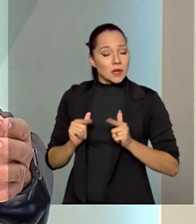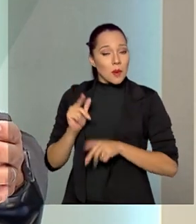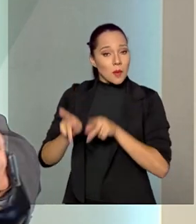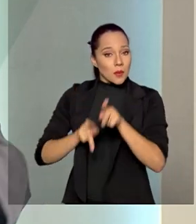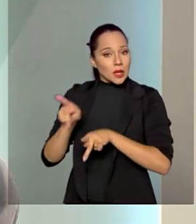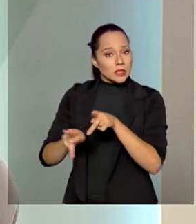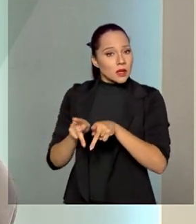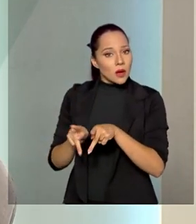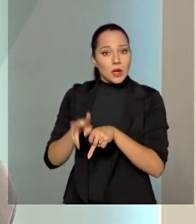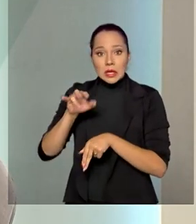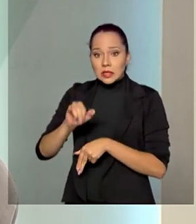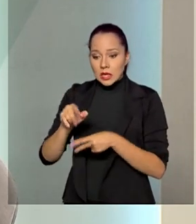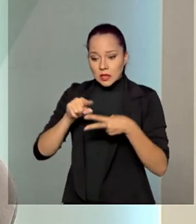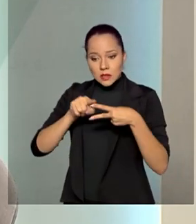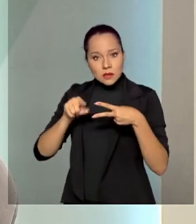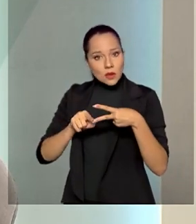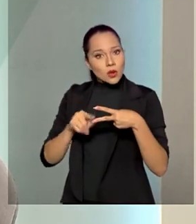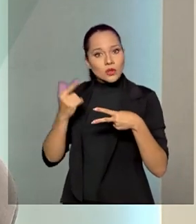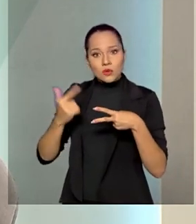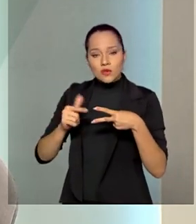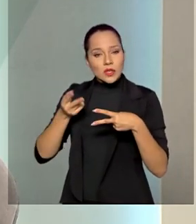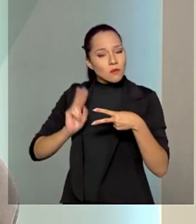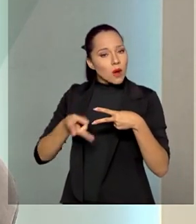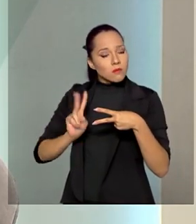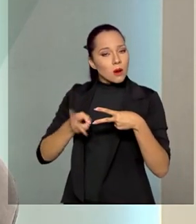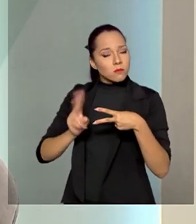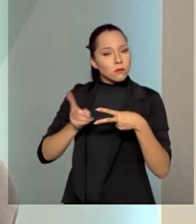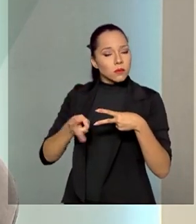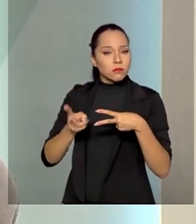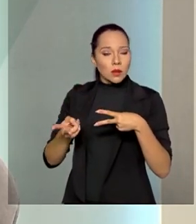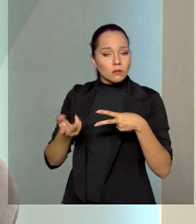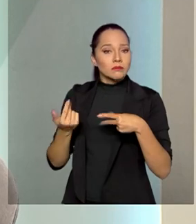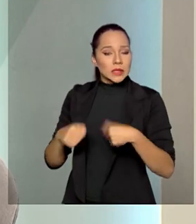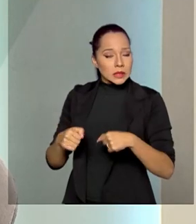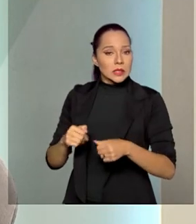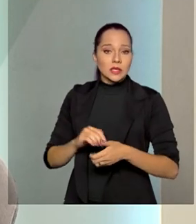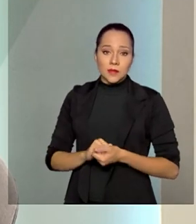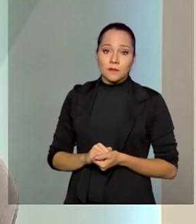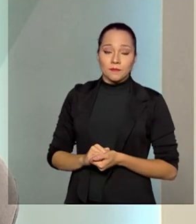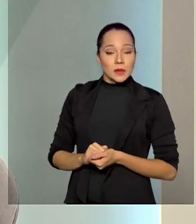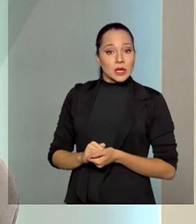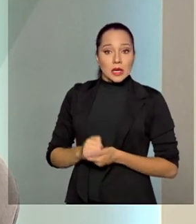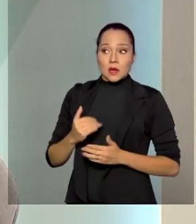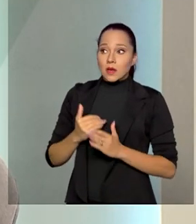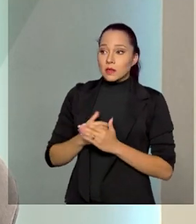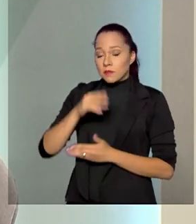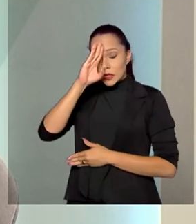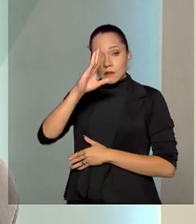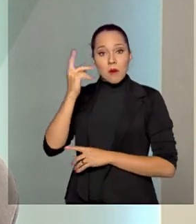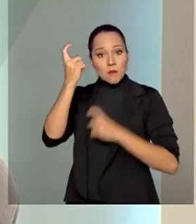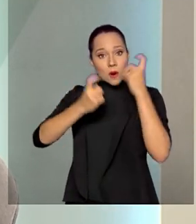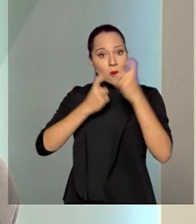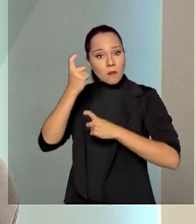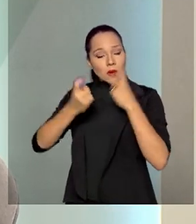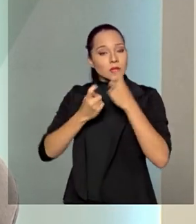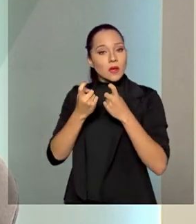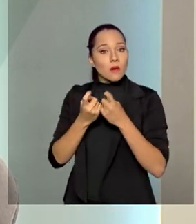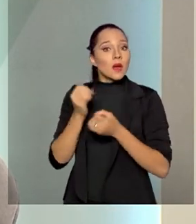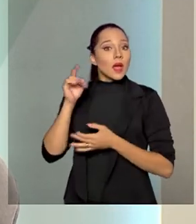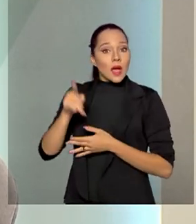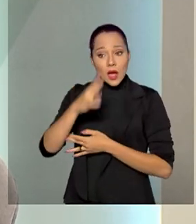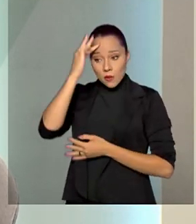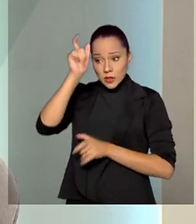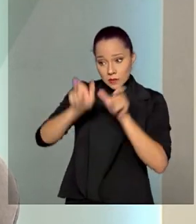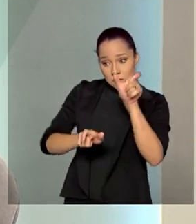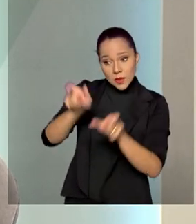população se esses setores não estivessem em funcionamento. E a nossa maior preocupação foi justamente com as